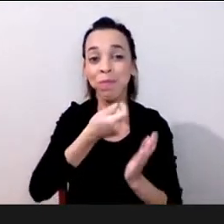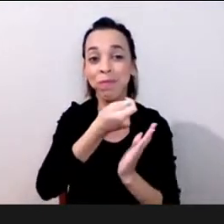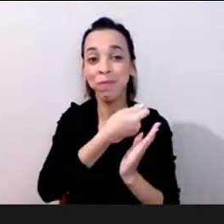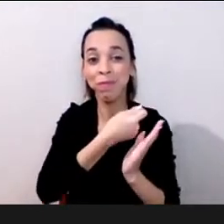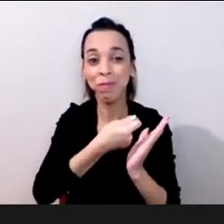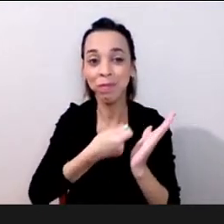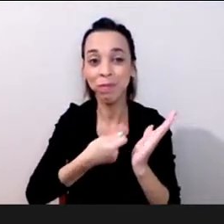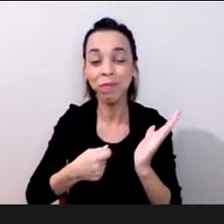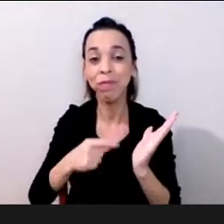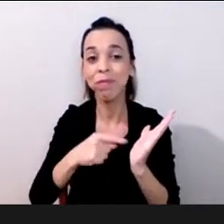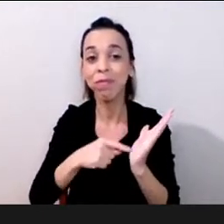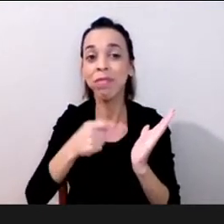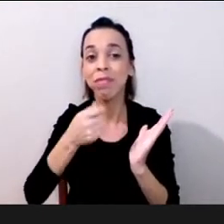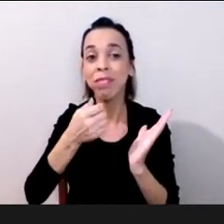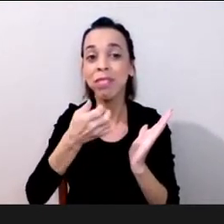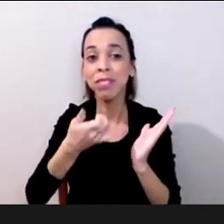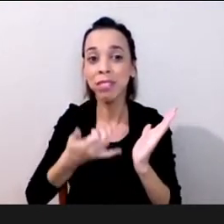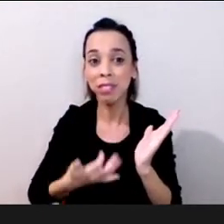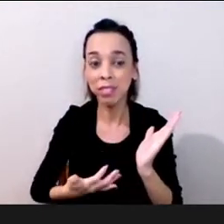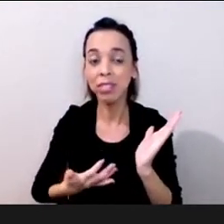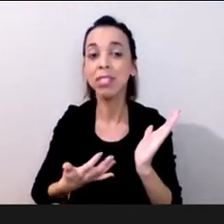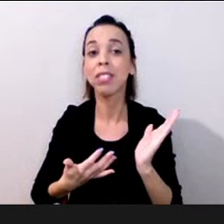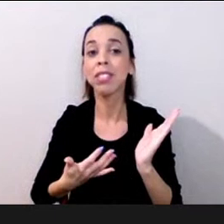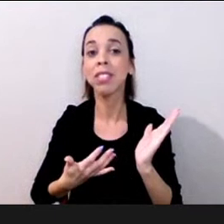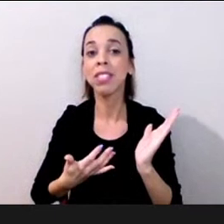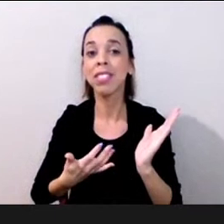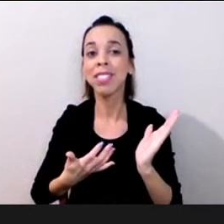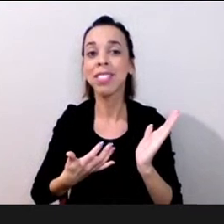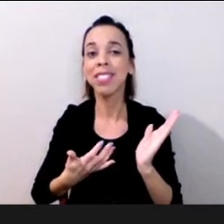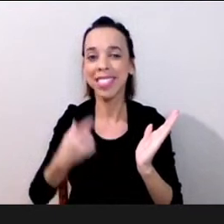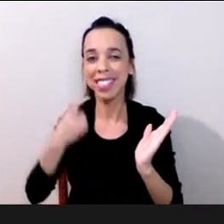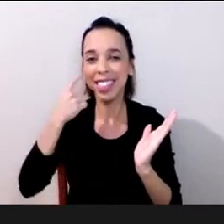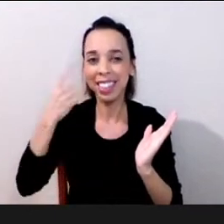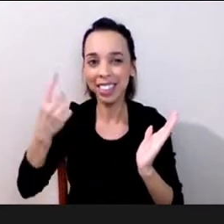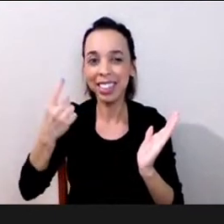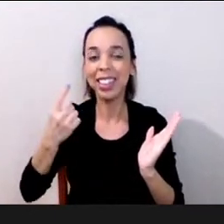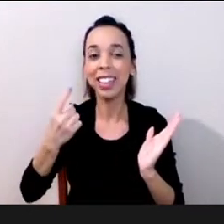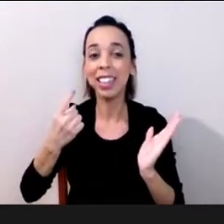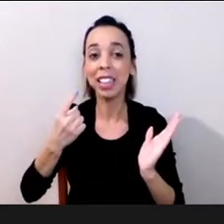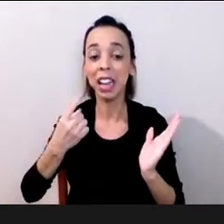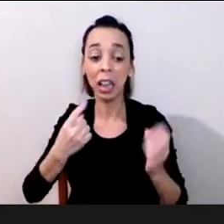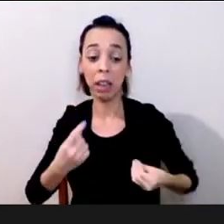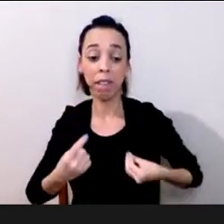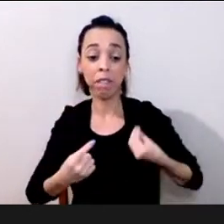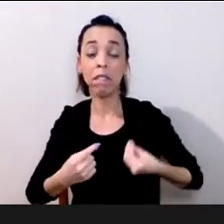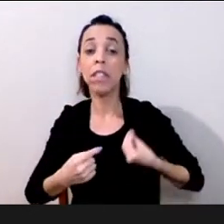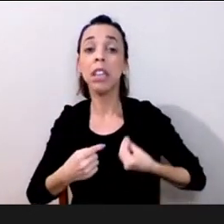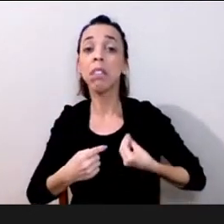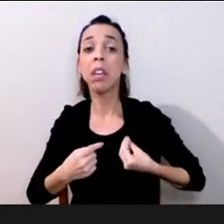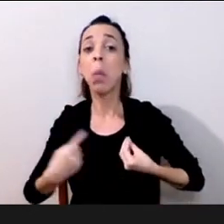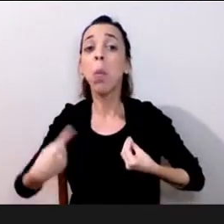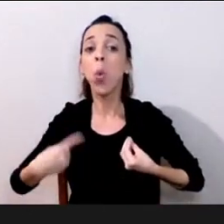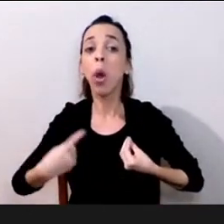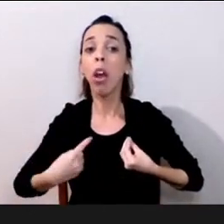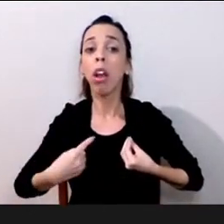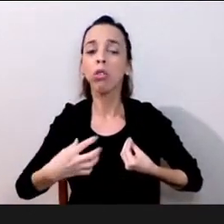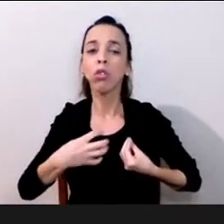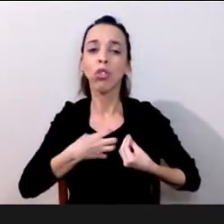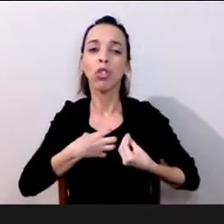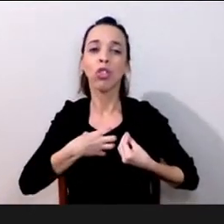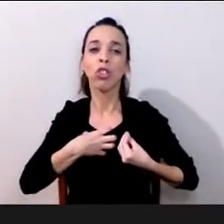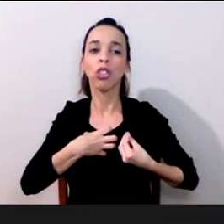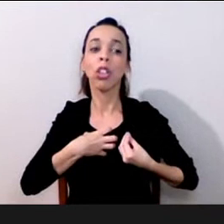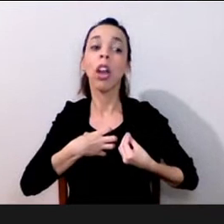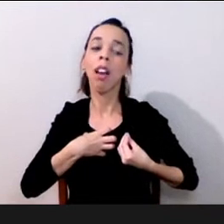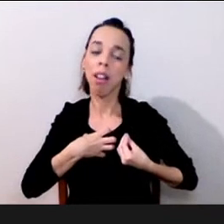logo existo ele disse não eu existo porque sinto disse muito bem Márcia muito bem e acho que isso que é uma é uma referência muito boa e